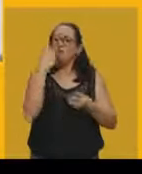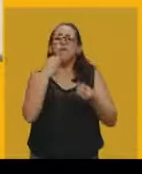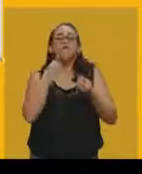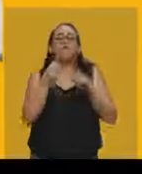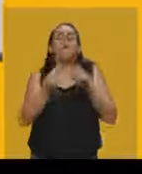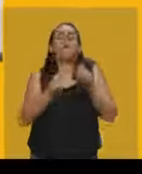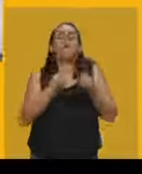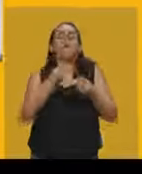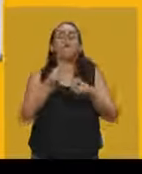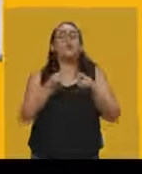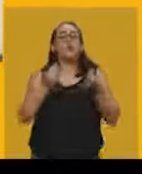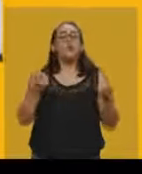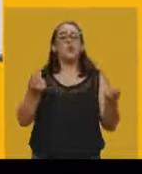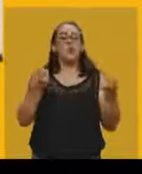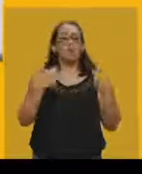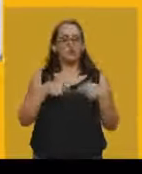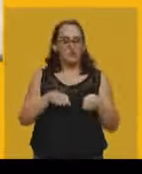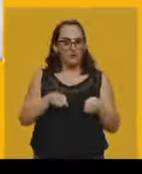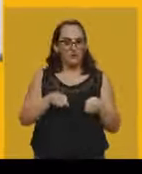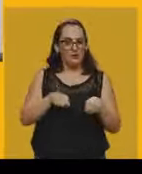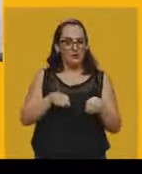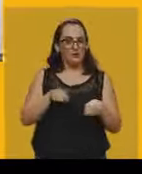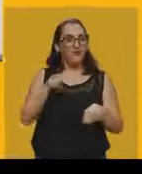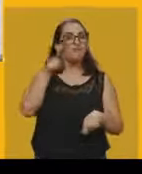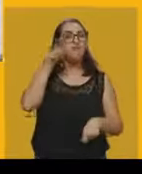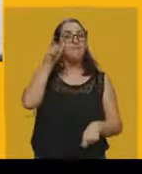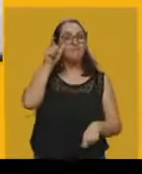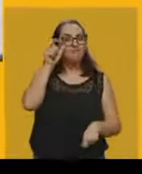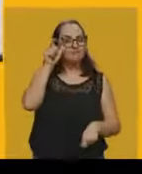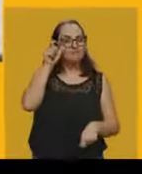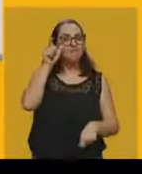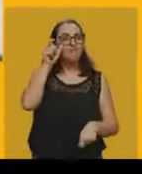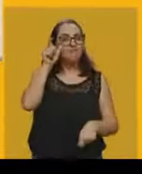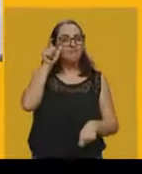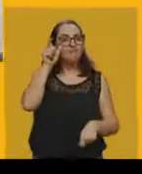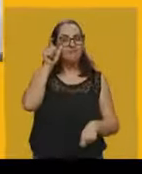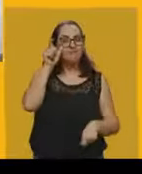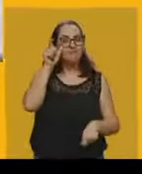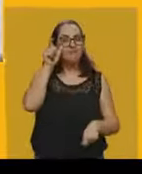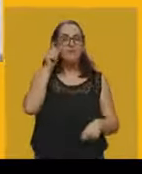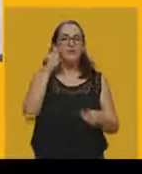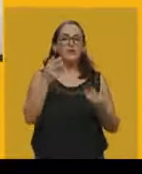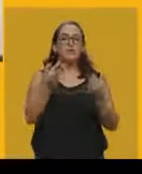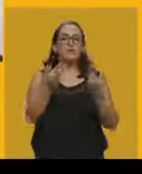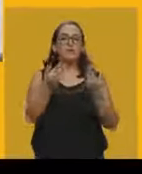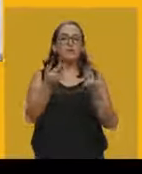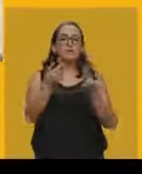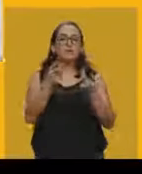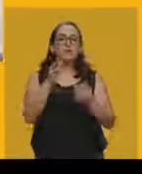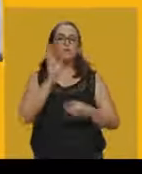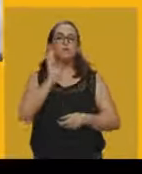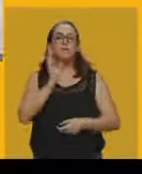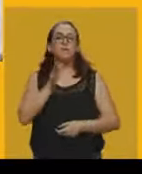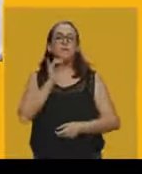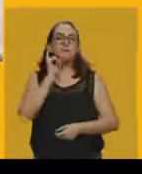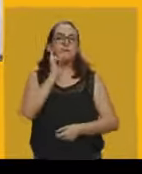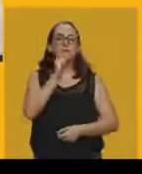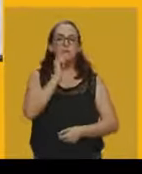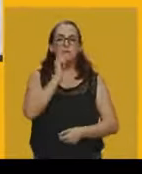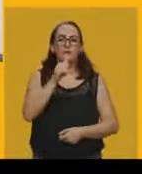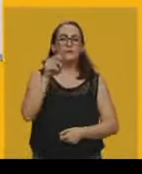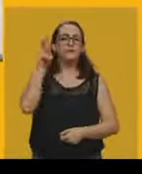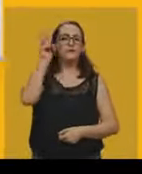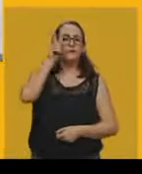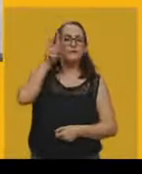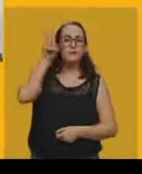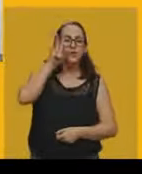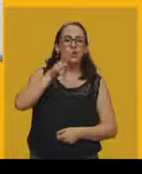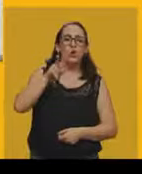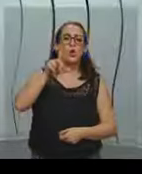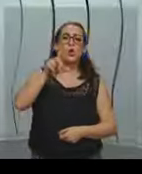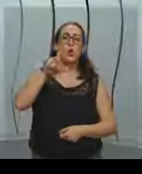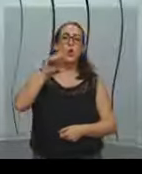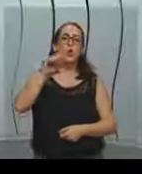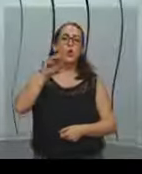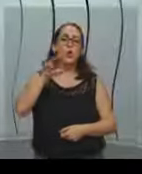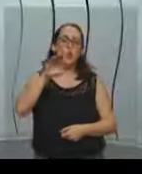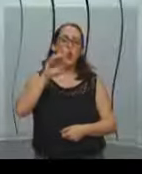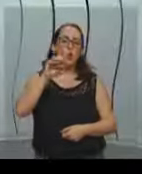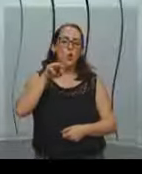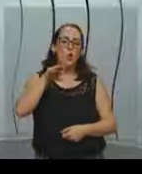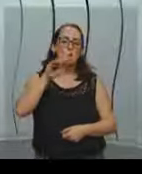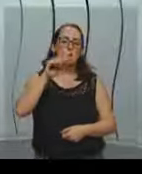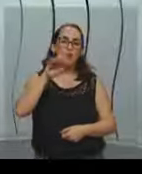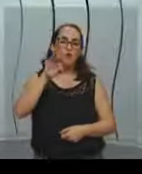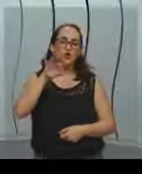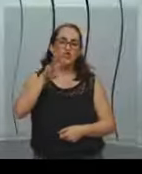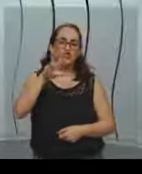possível? Interessantíssimo, assim como a história da locomotiva, que eu contei para vocês, que tinha uma gigantesca câmera